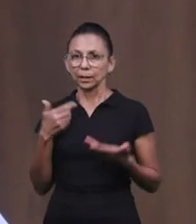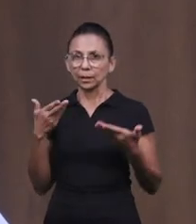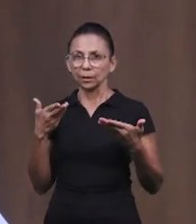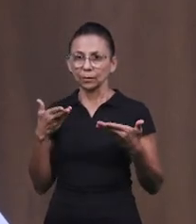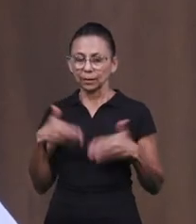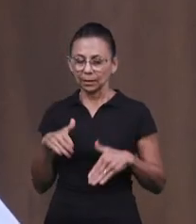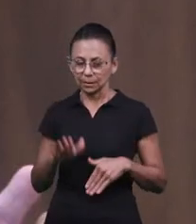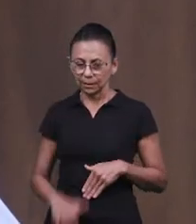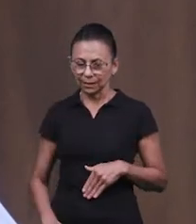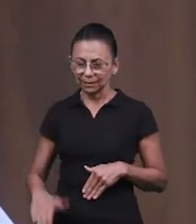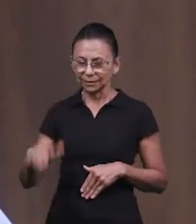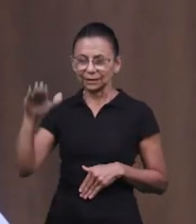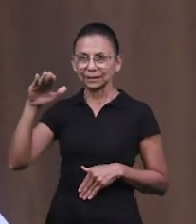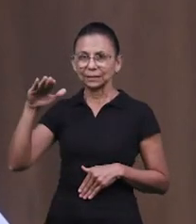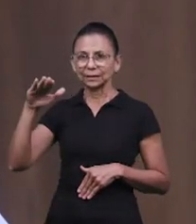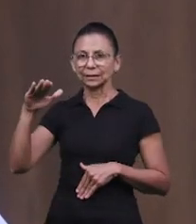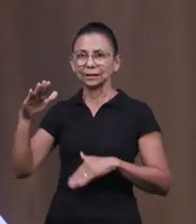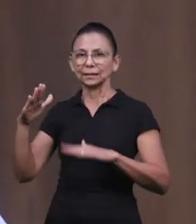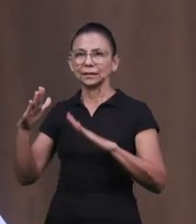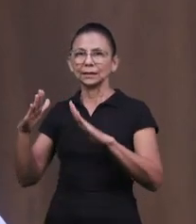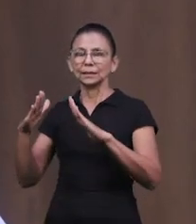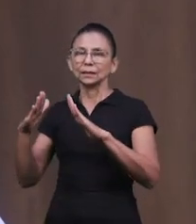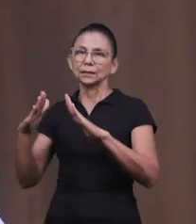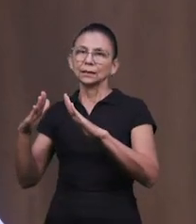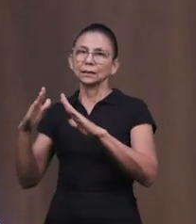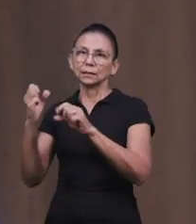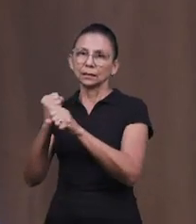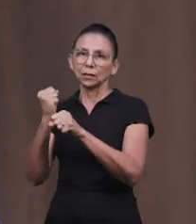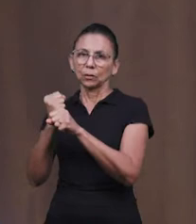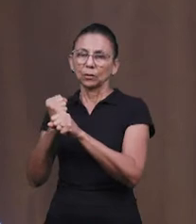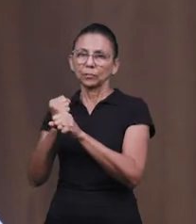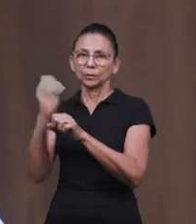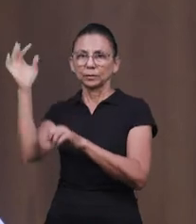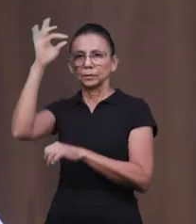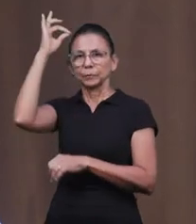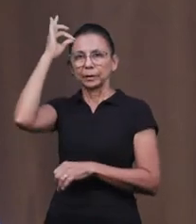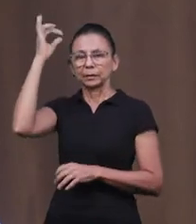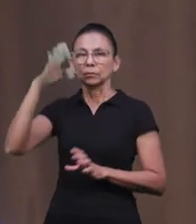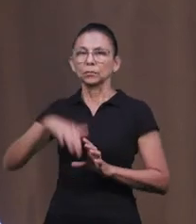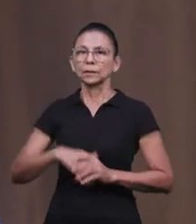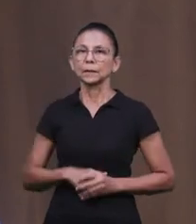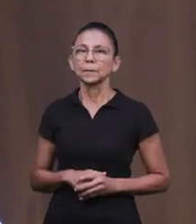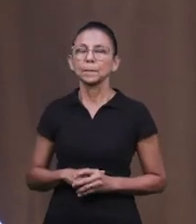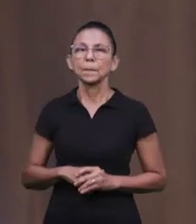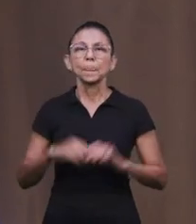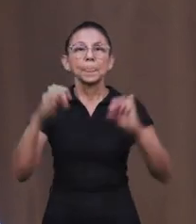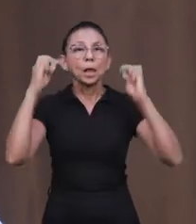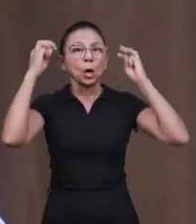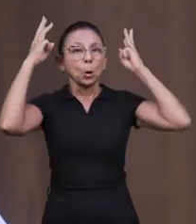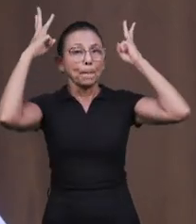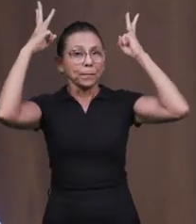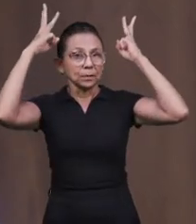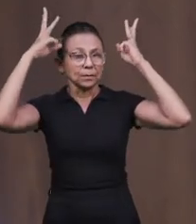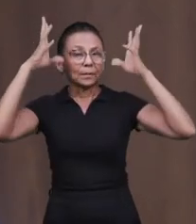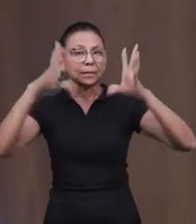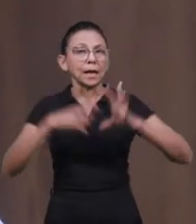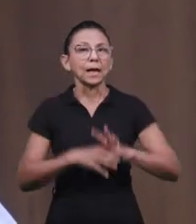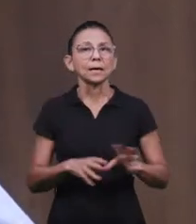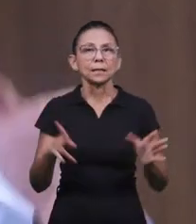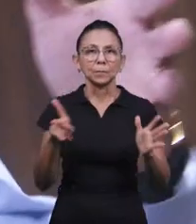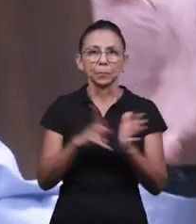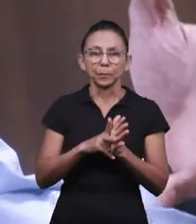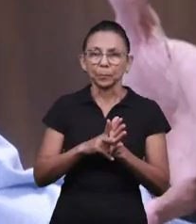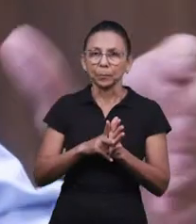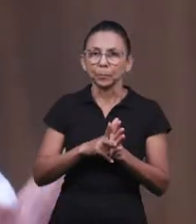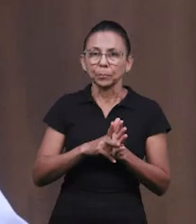na obra, e eu sempre ouvi isso das professoras, quando Moisés foi reconhecido, ele foi reconhecido como egípcio. Quando